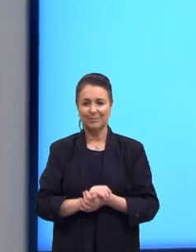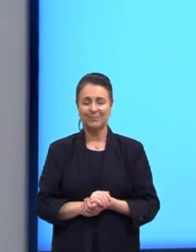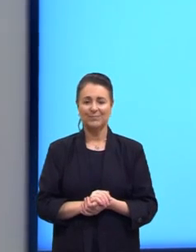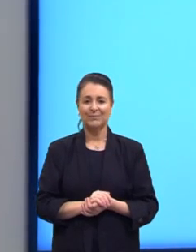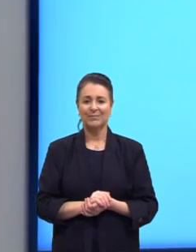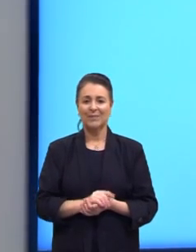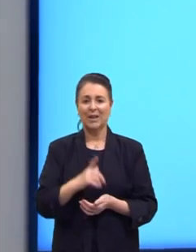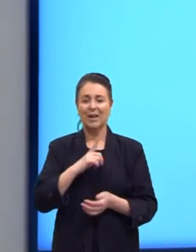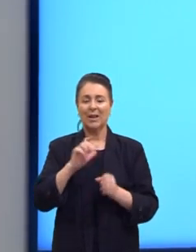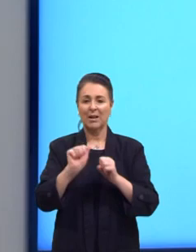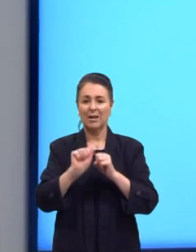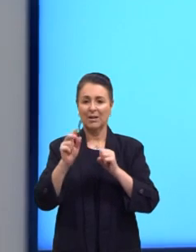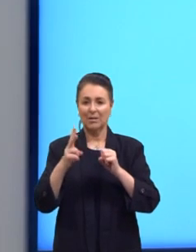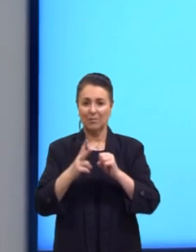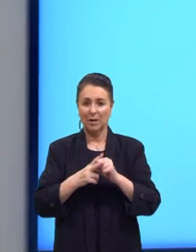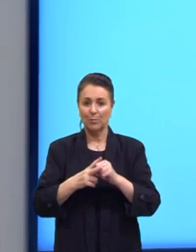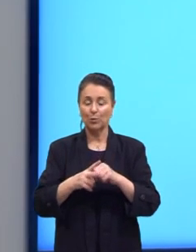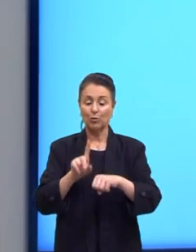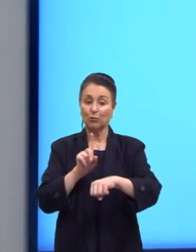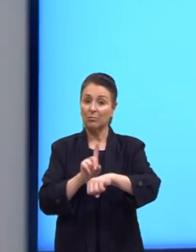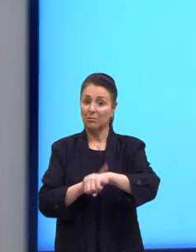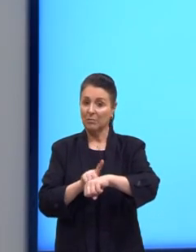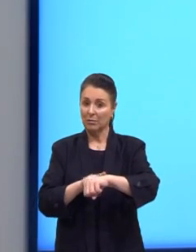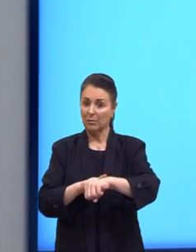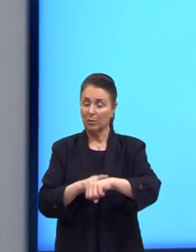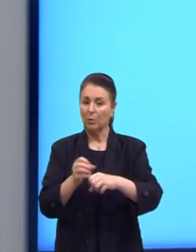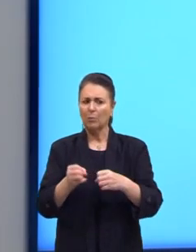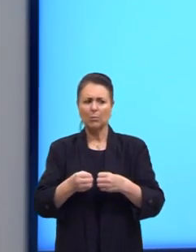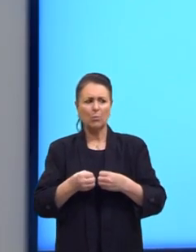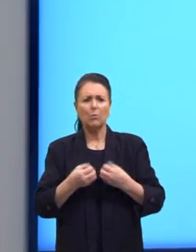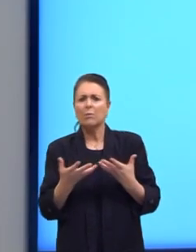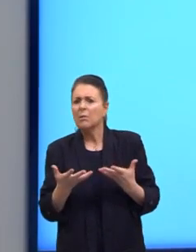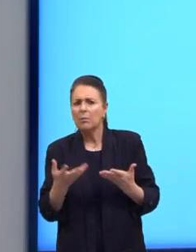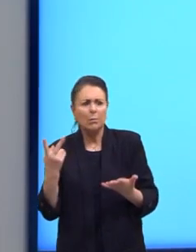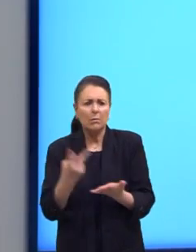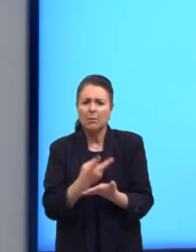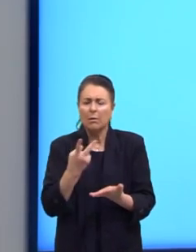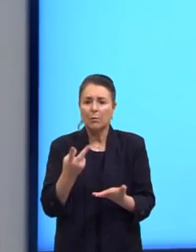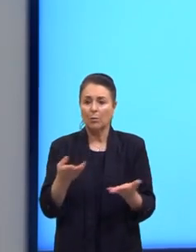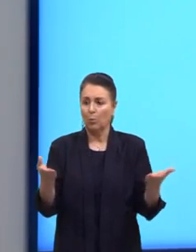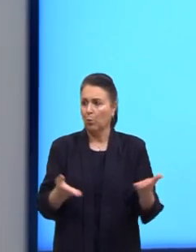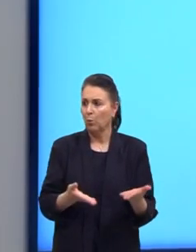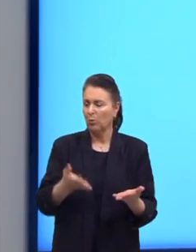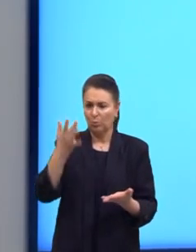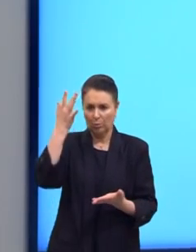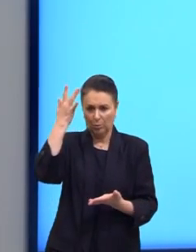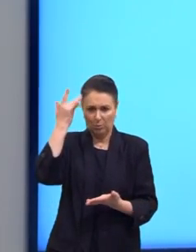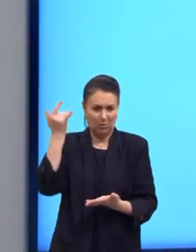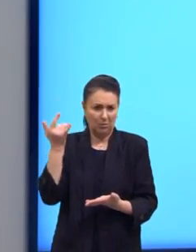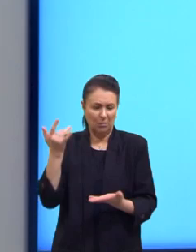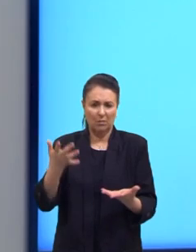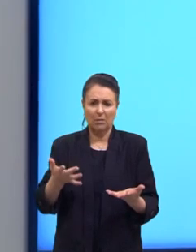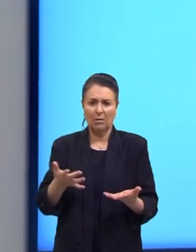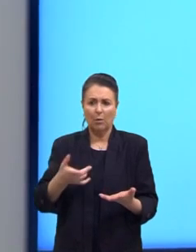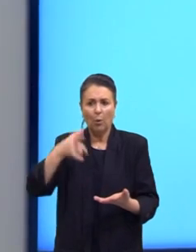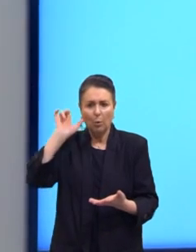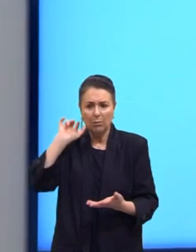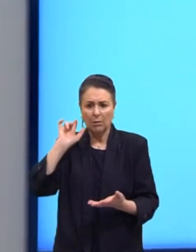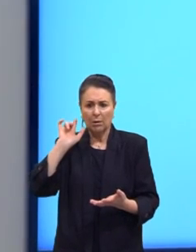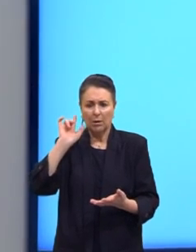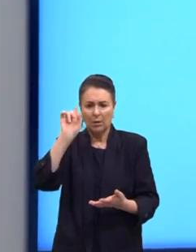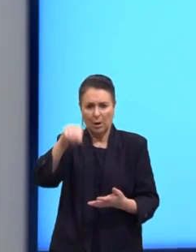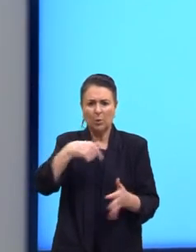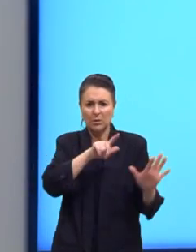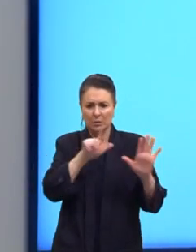Temos advérbios como de tempo, que indica quando alguma coisa acontece. Hoje, amanhã, ontem, semana que vem, semana